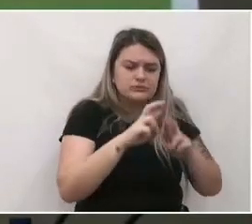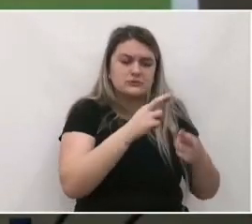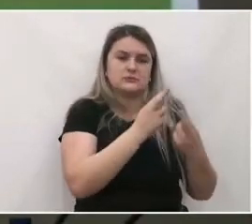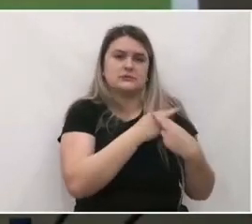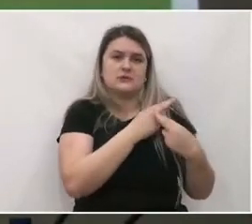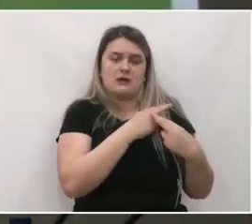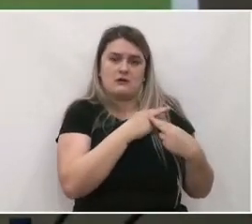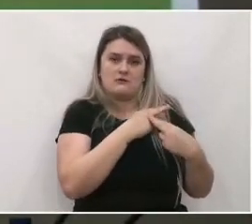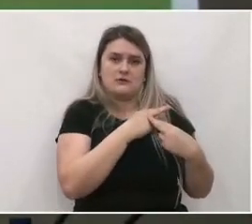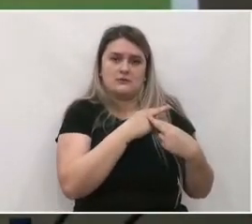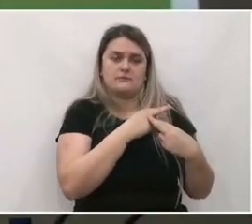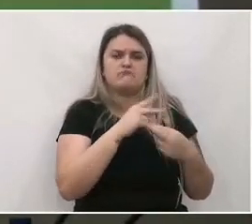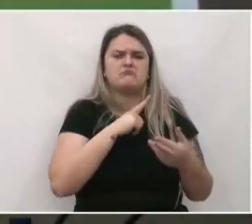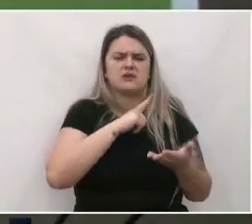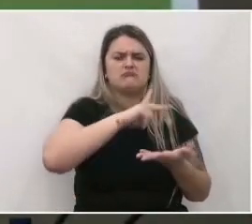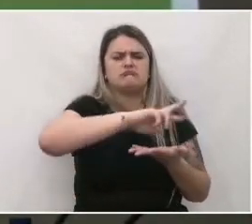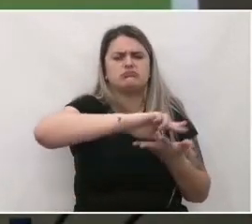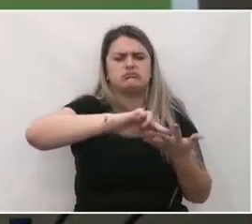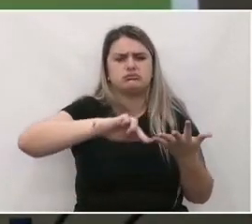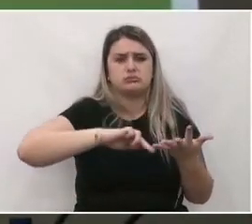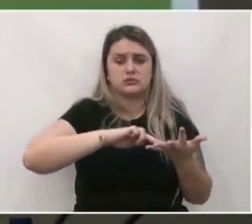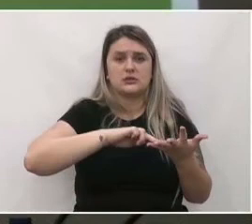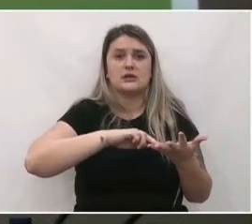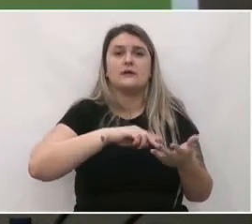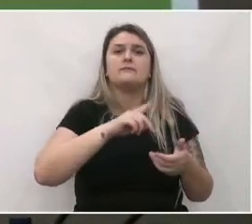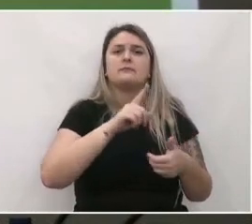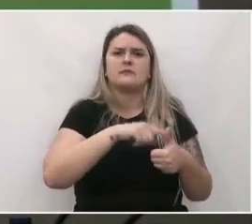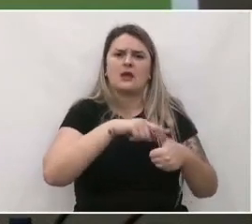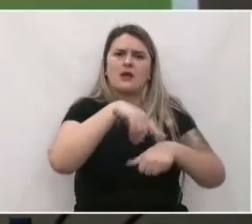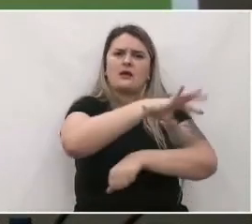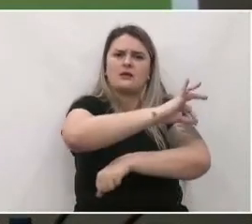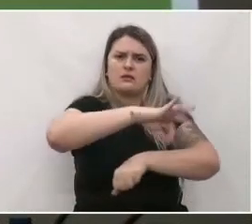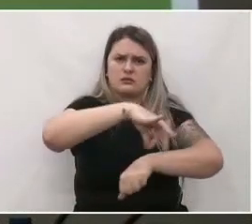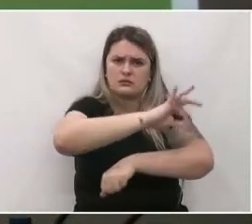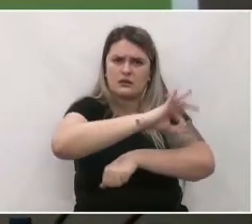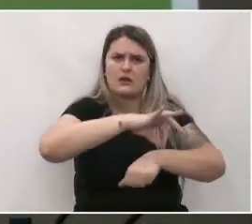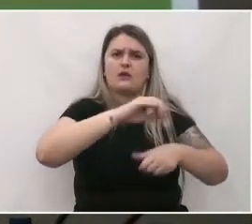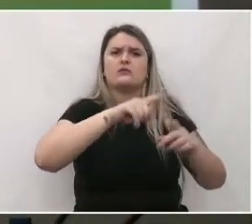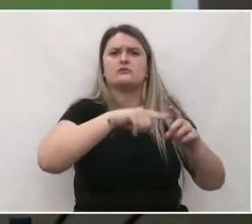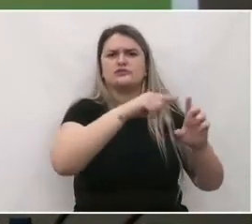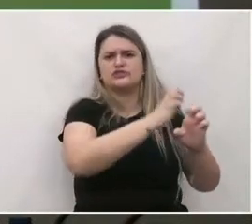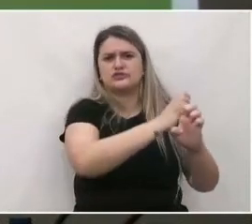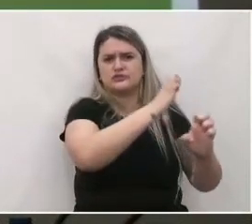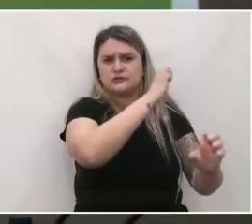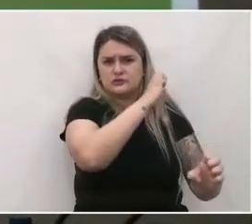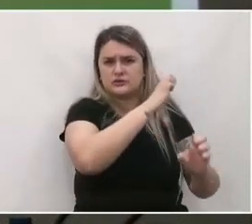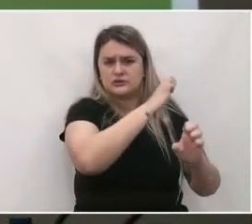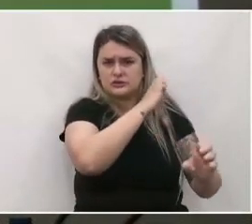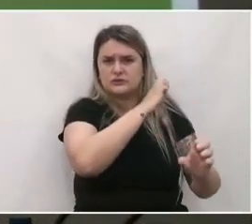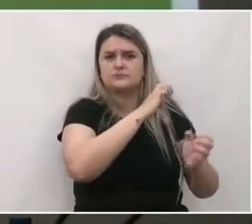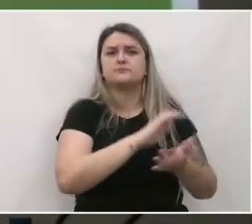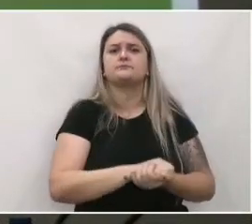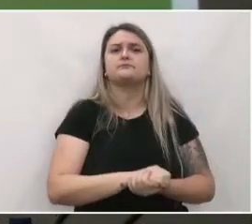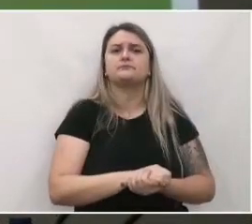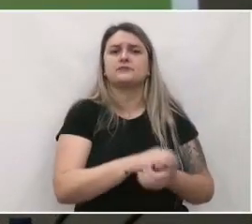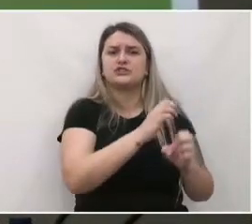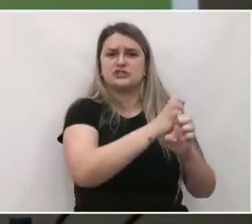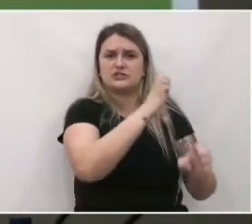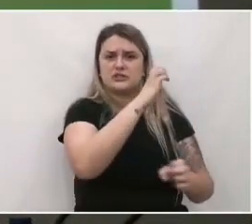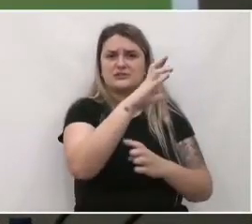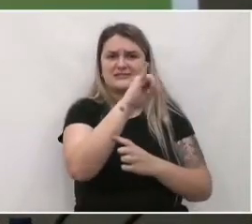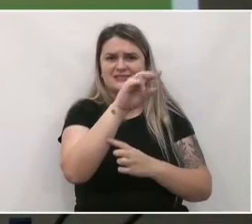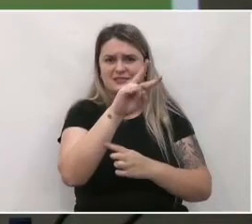que envolvem profissionais de diversas áreas, dentre eles arquitetos, engenheiros, engenheiro civil,